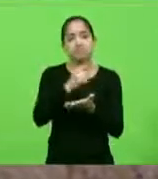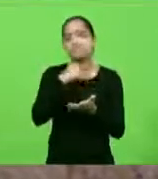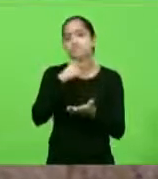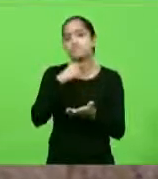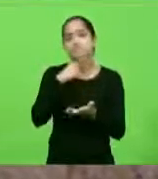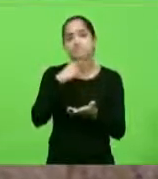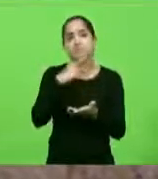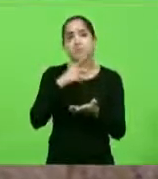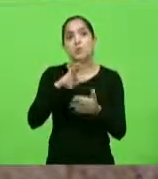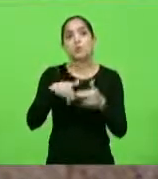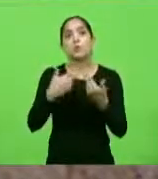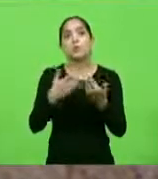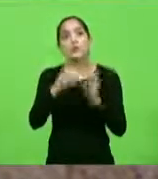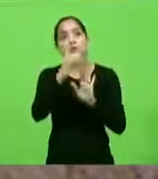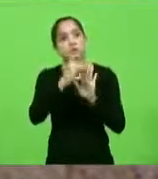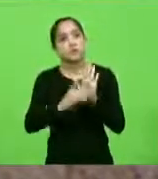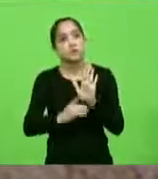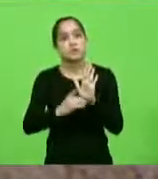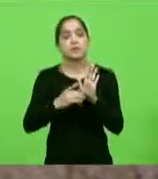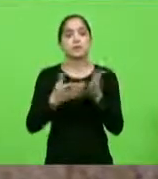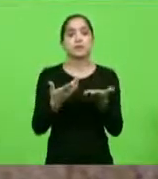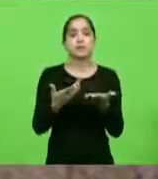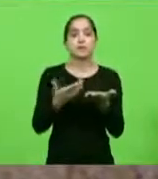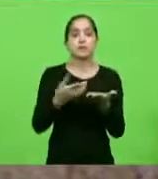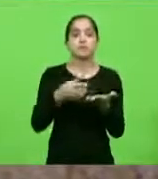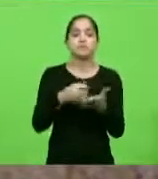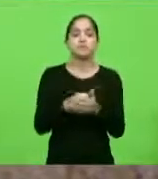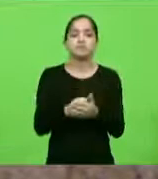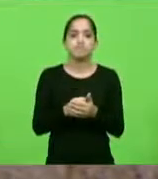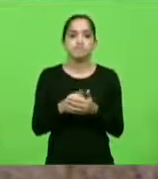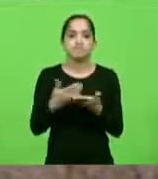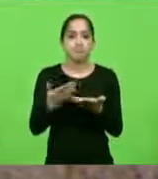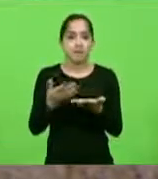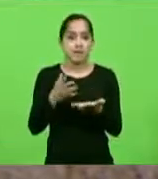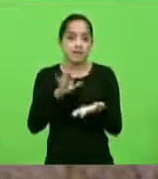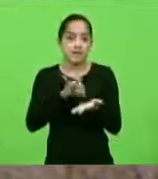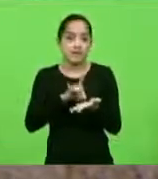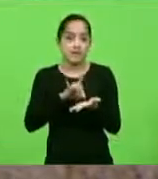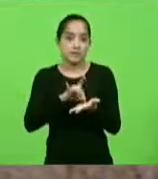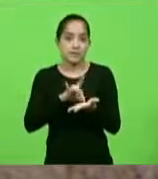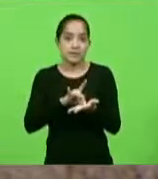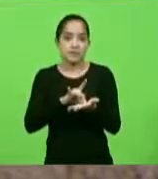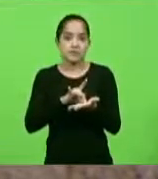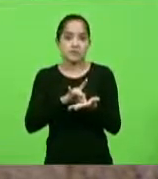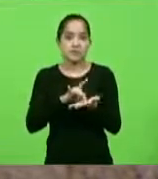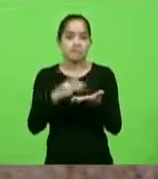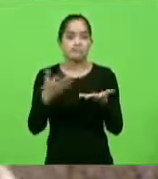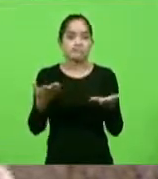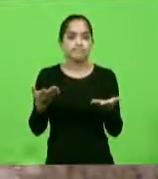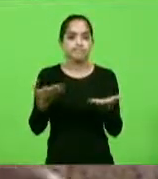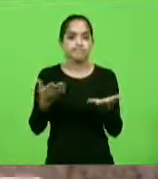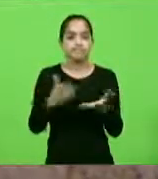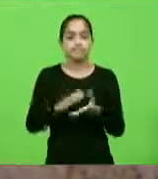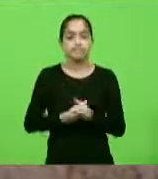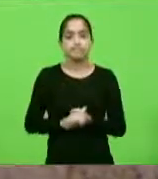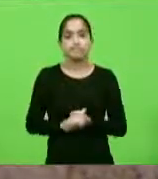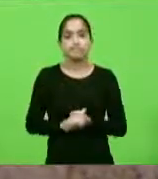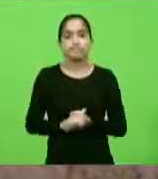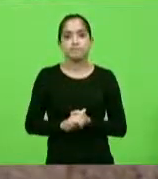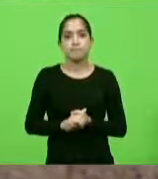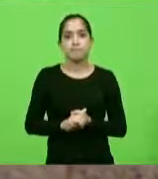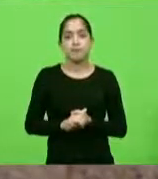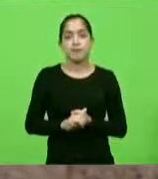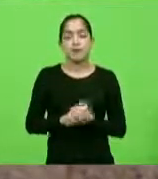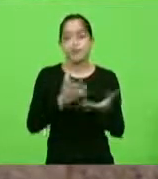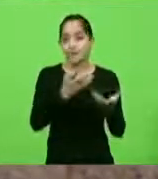conta das medidas restritivas que, vamos falar a verdade, nem fazer muito sentido fazem. O que